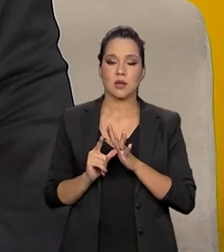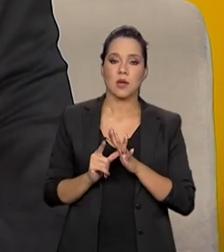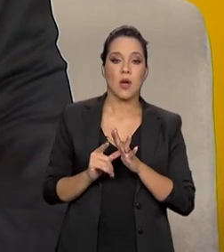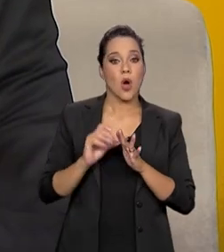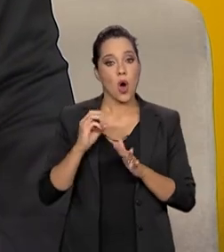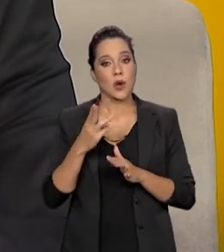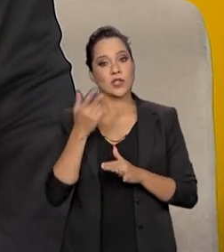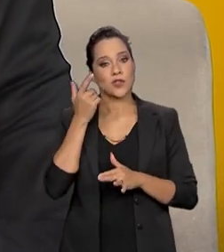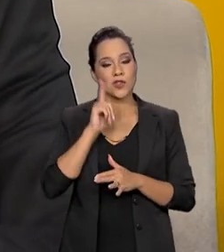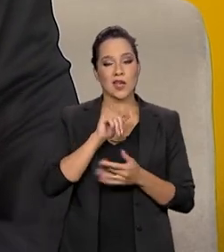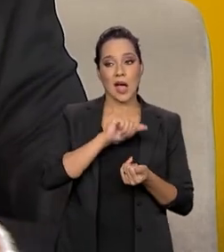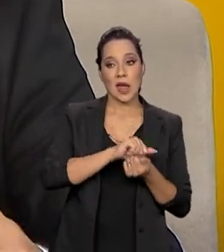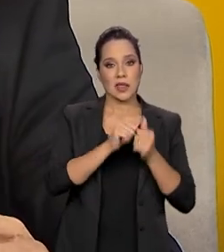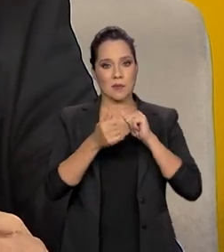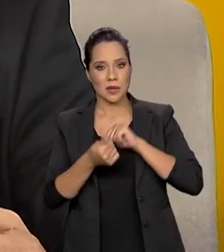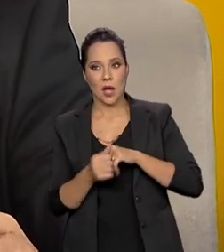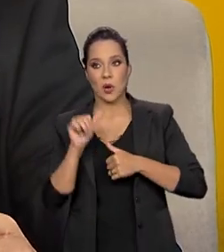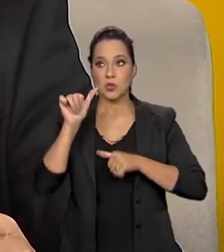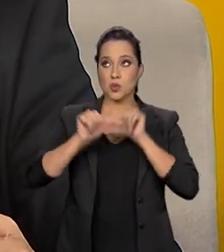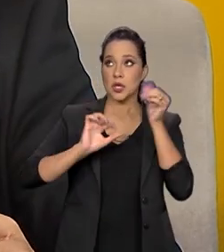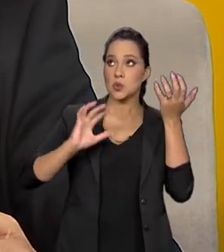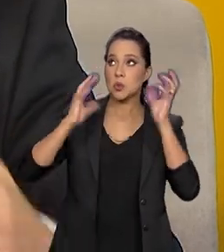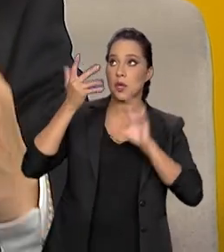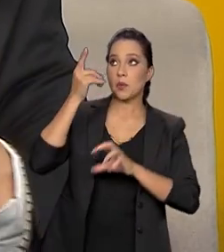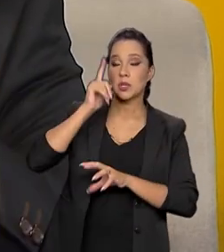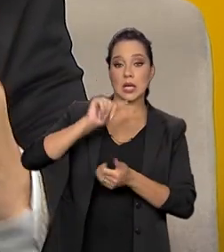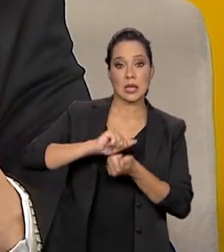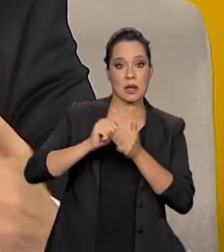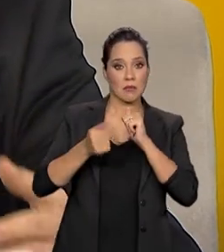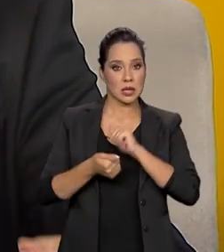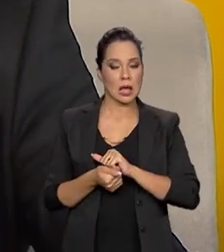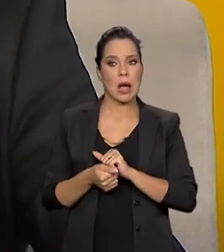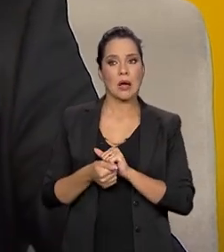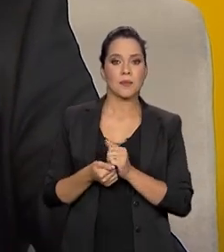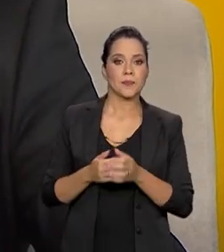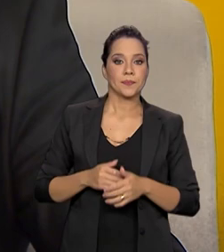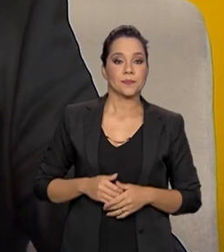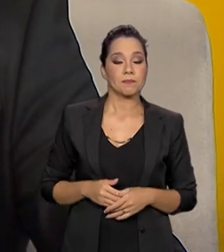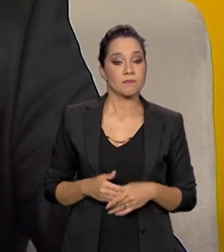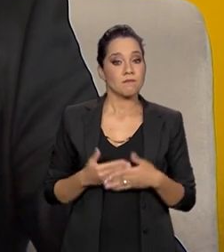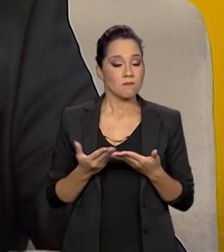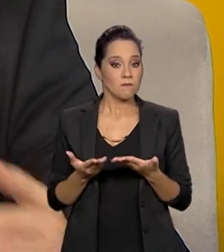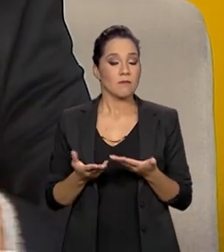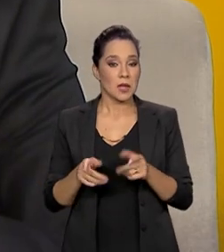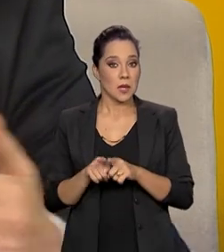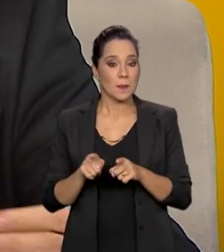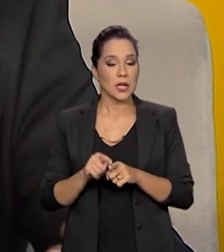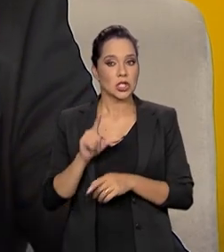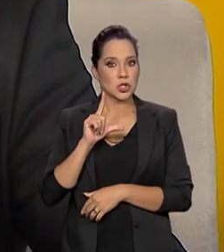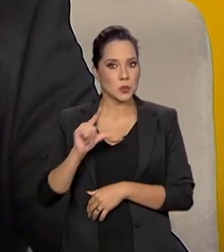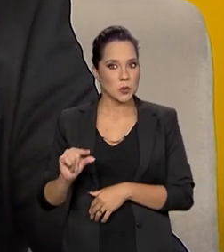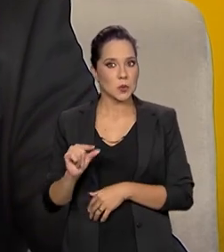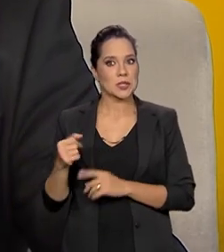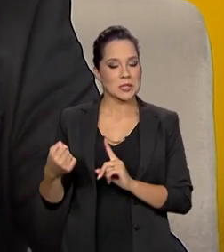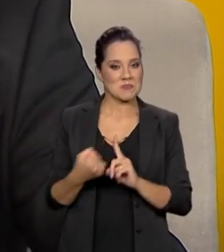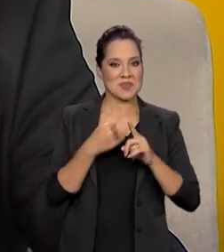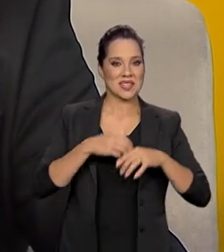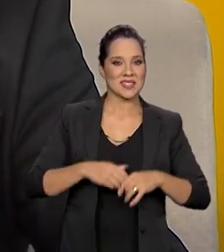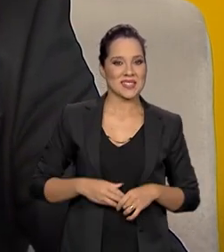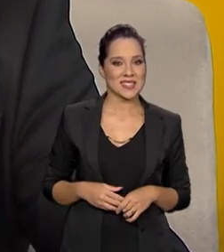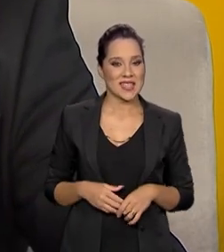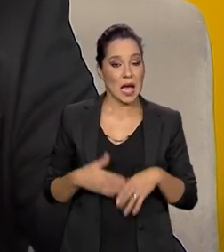adapte durante as mudanças climáticas, prevendo essas mudanças climáticas. E a gente mitigue esses impactos.